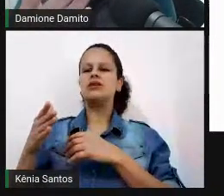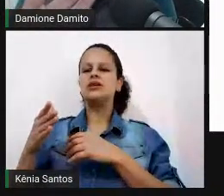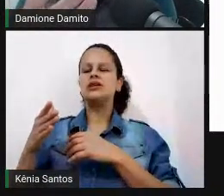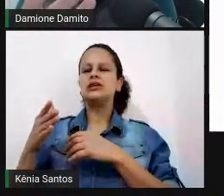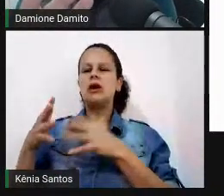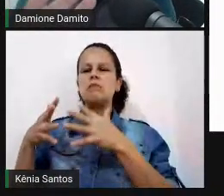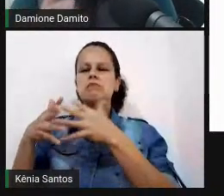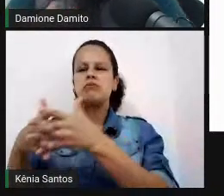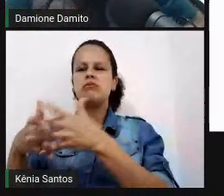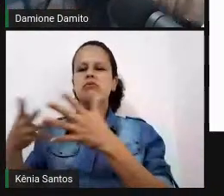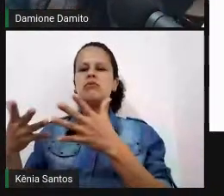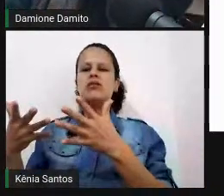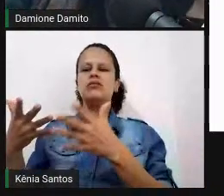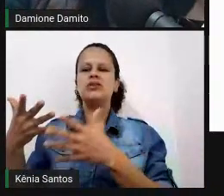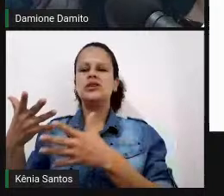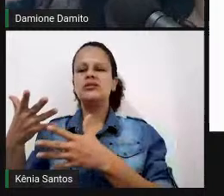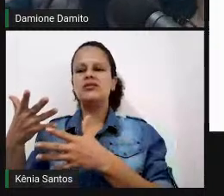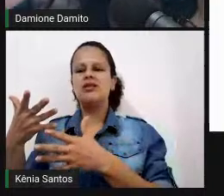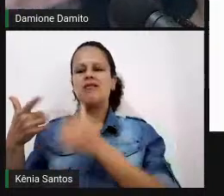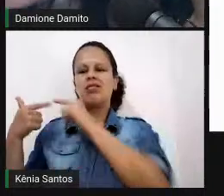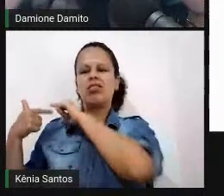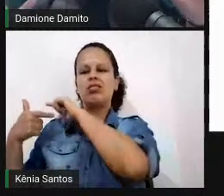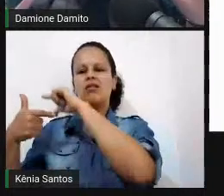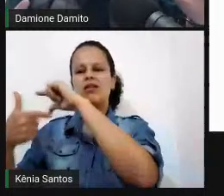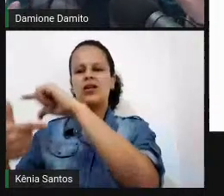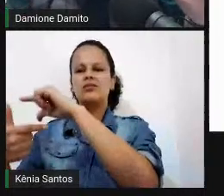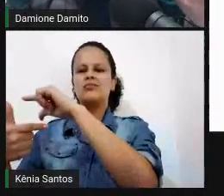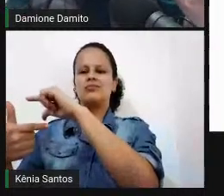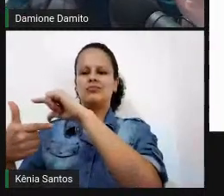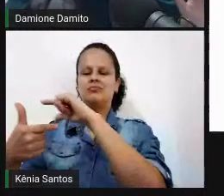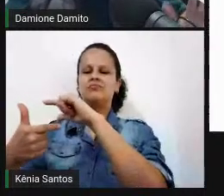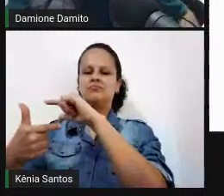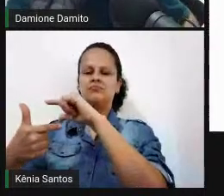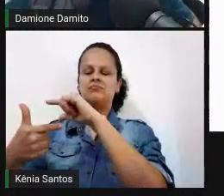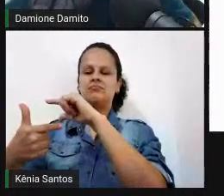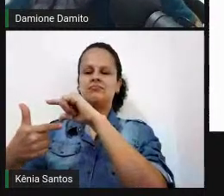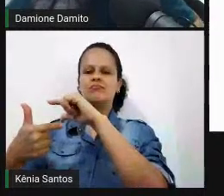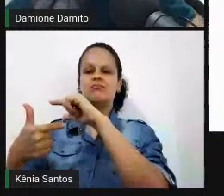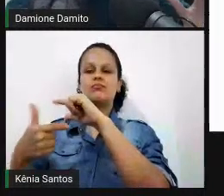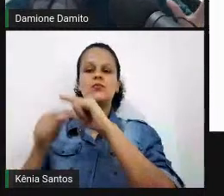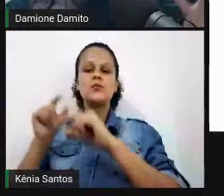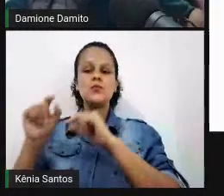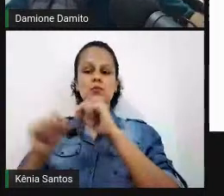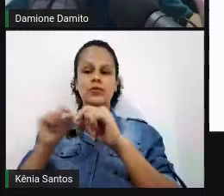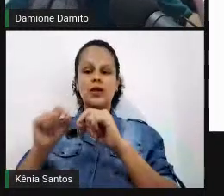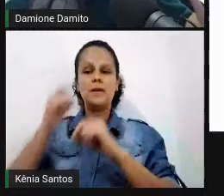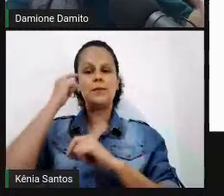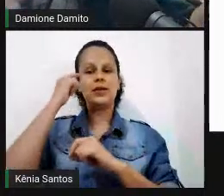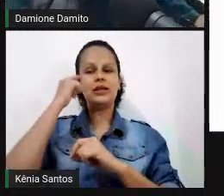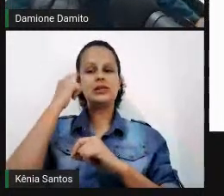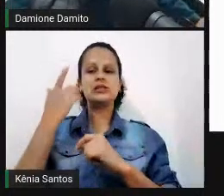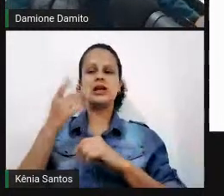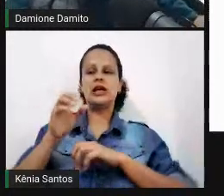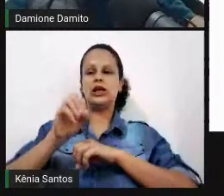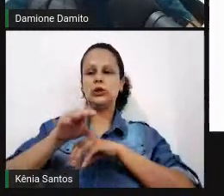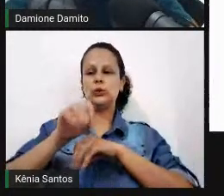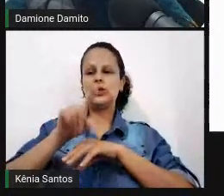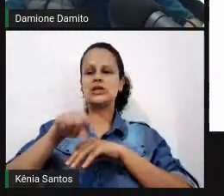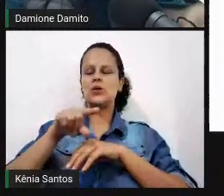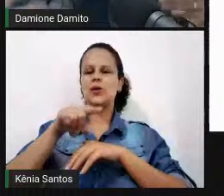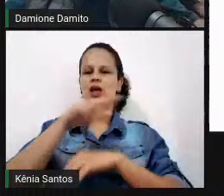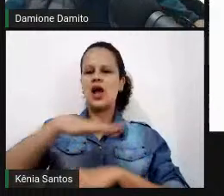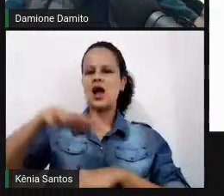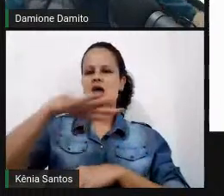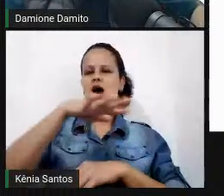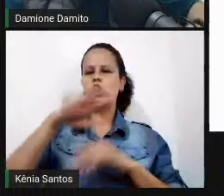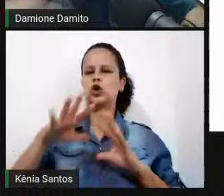consenso em um mundo que a educação não é de consenso, a educação não é uma casa de consenso, muito pelo contrário, é o